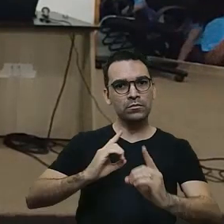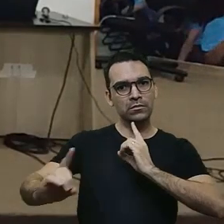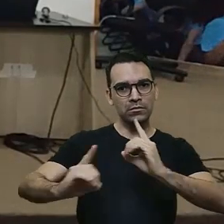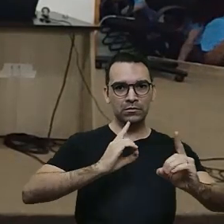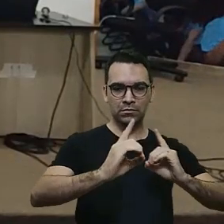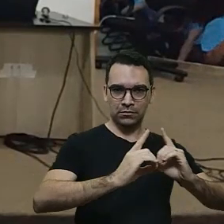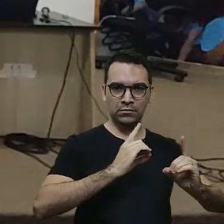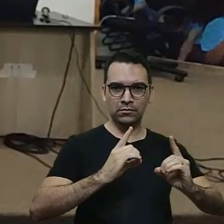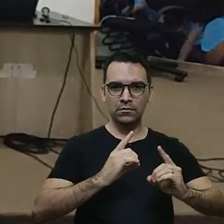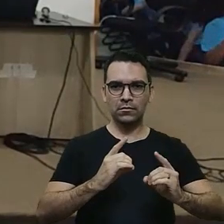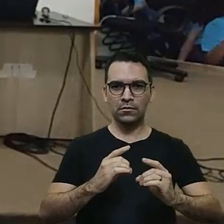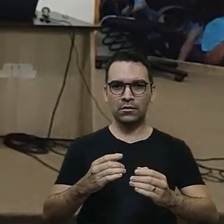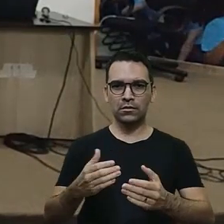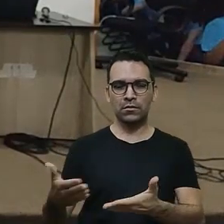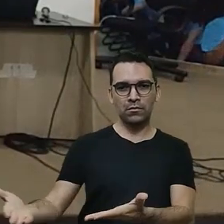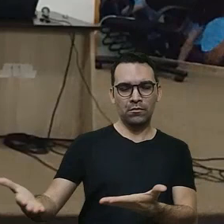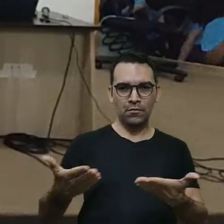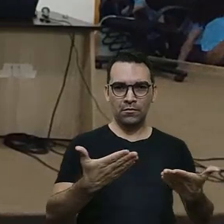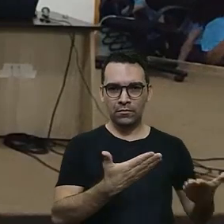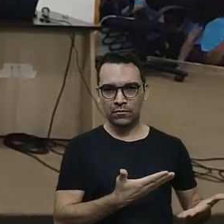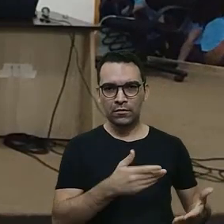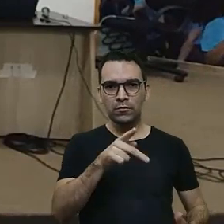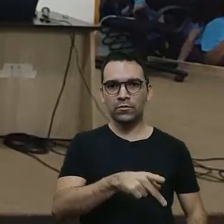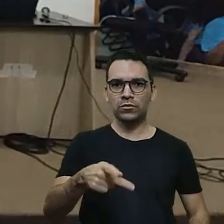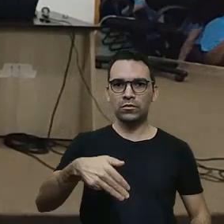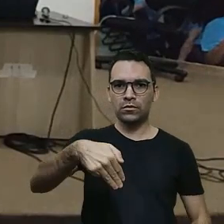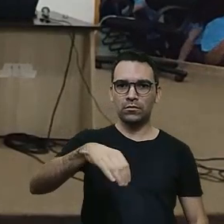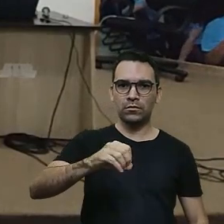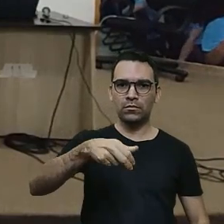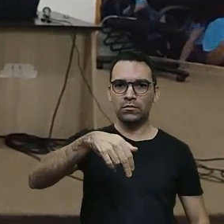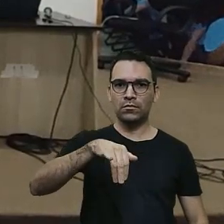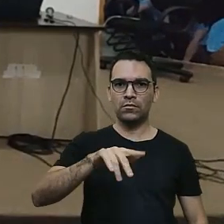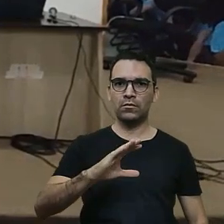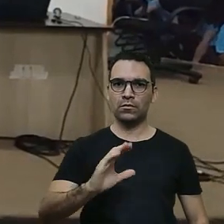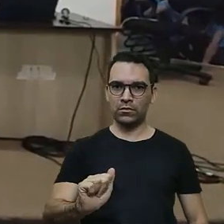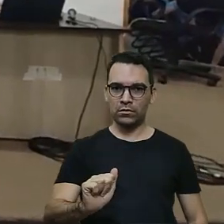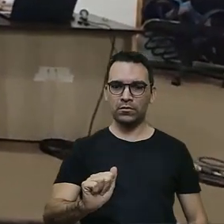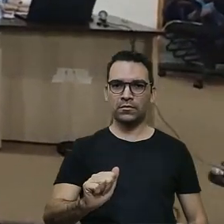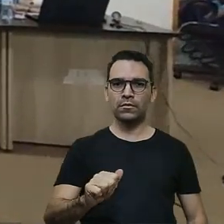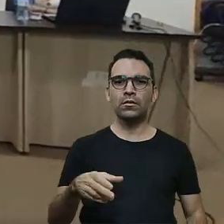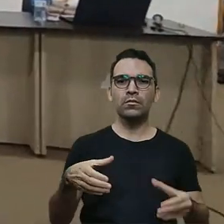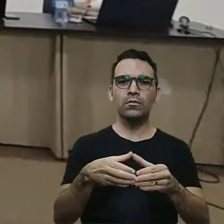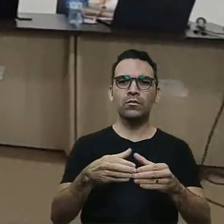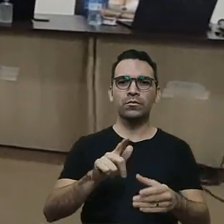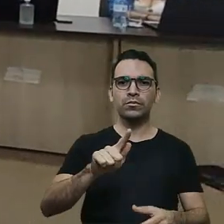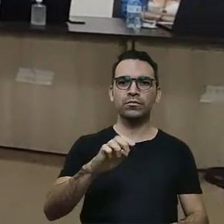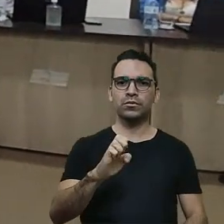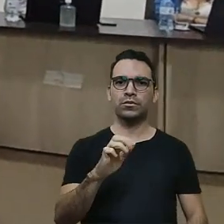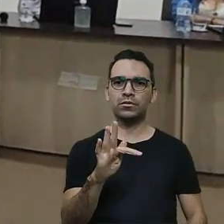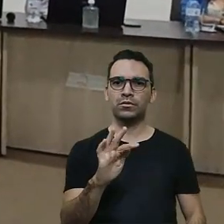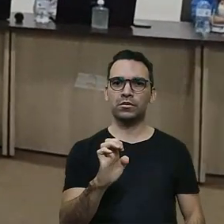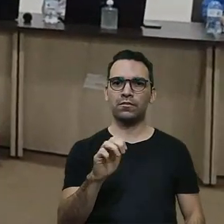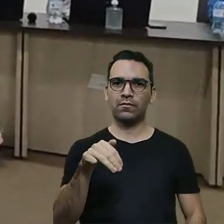eu passo a fala para a professora Mônica da GFEM. Professora Mônica, é com você.